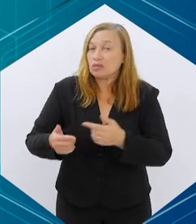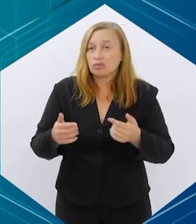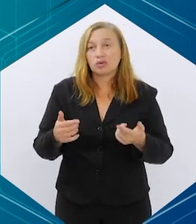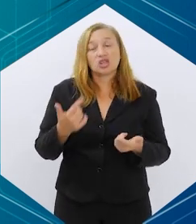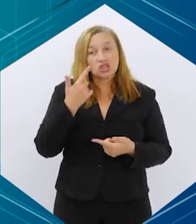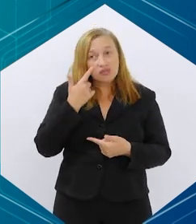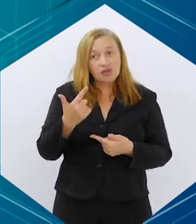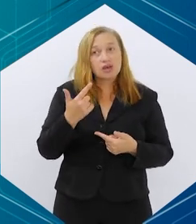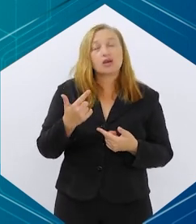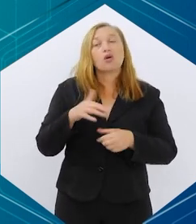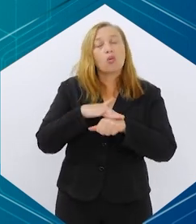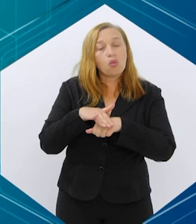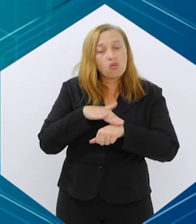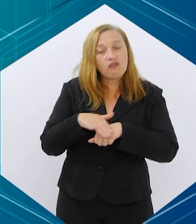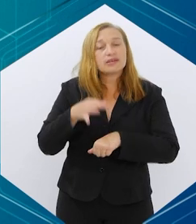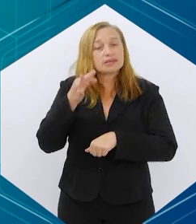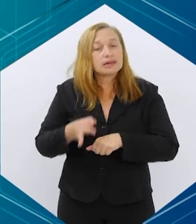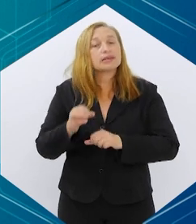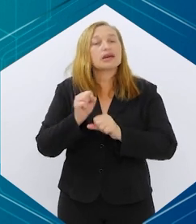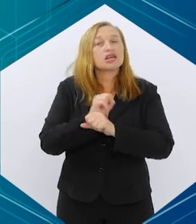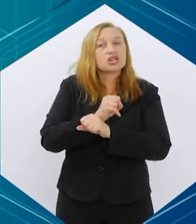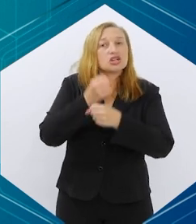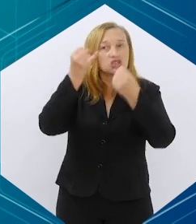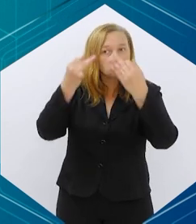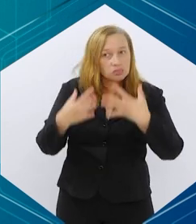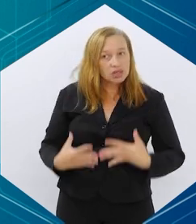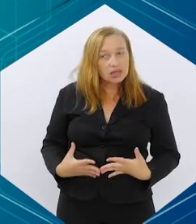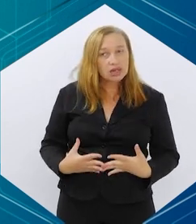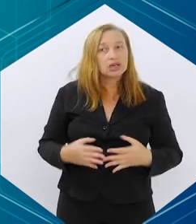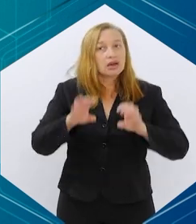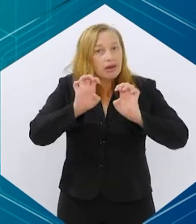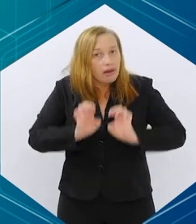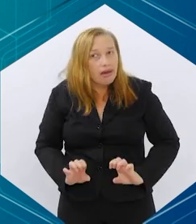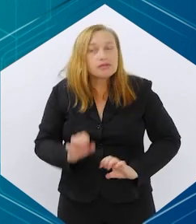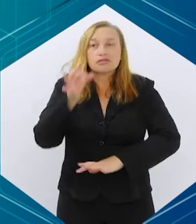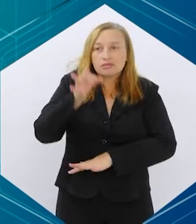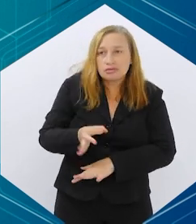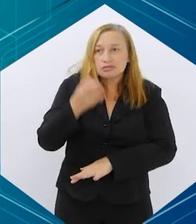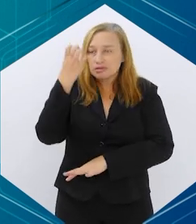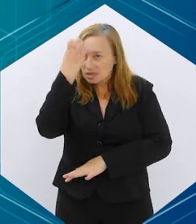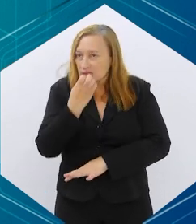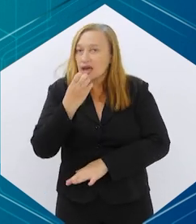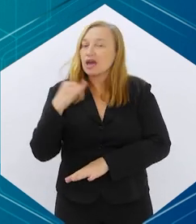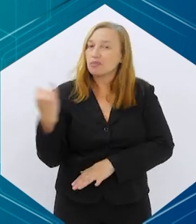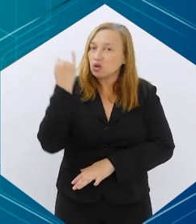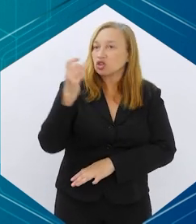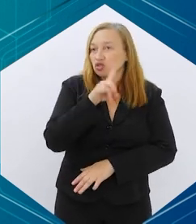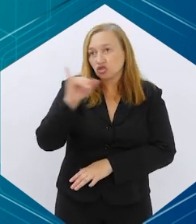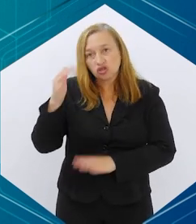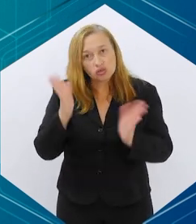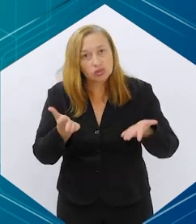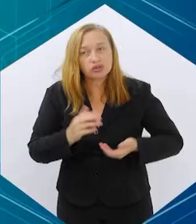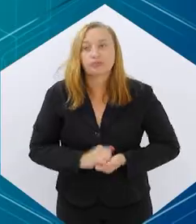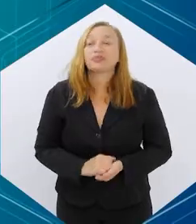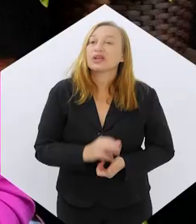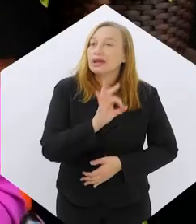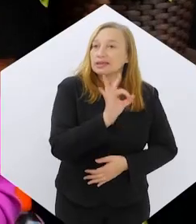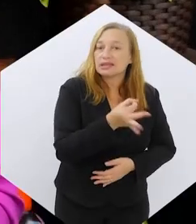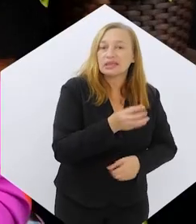vendo, eu acho que uma conversa franca, esclarecedora, ética, né? Série, é muito importante nos dias de hoje.